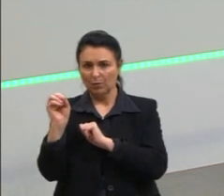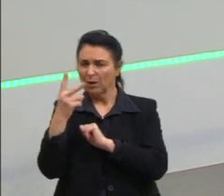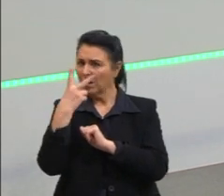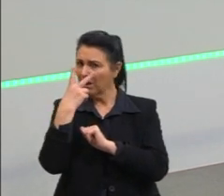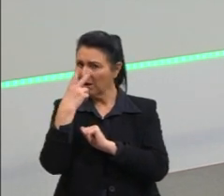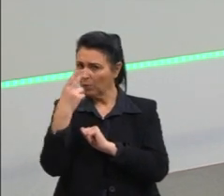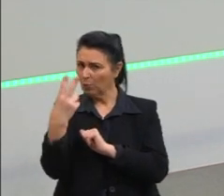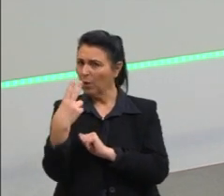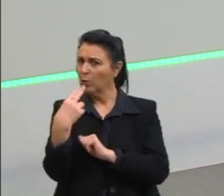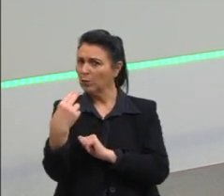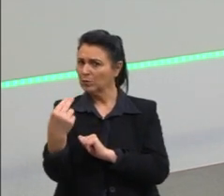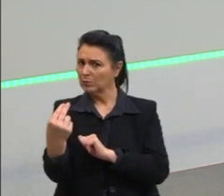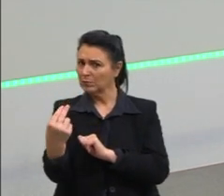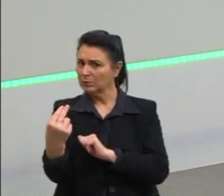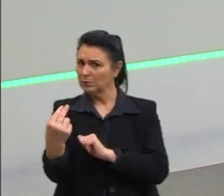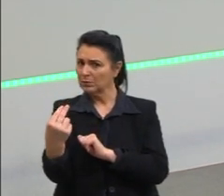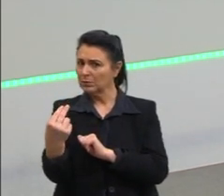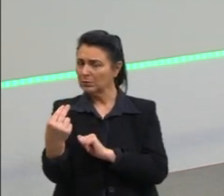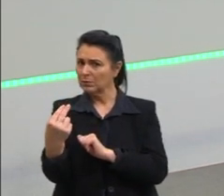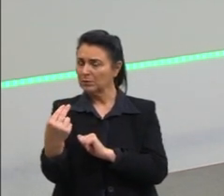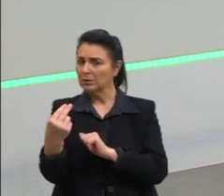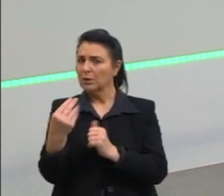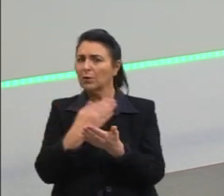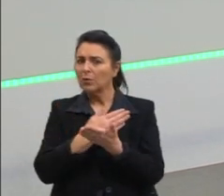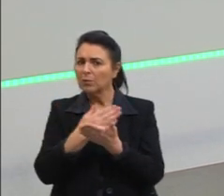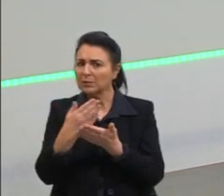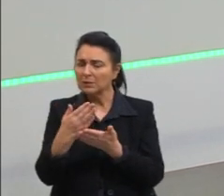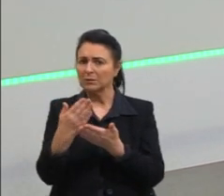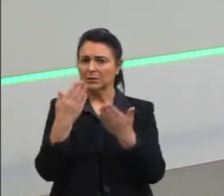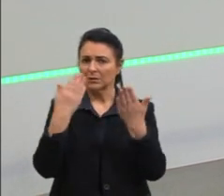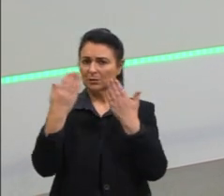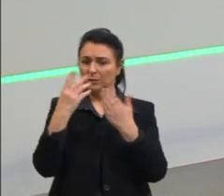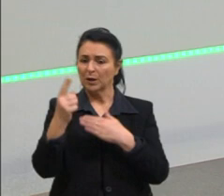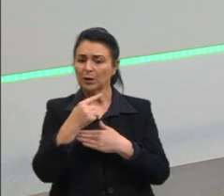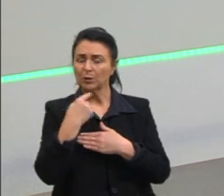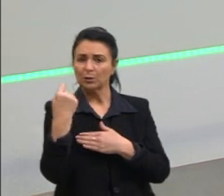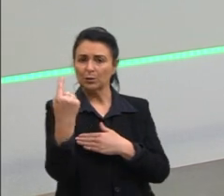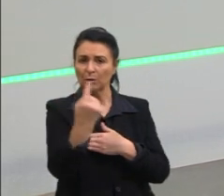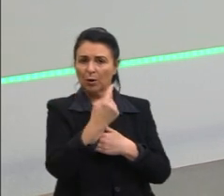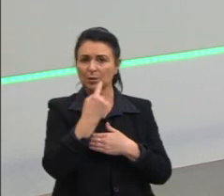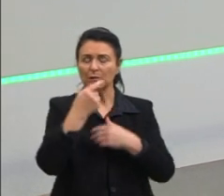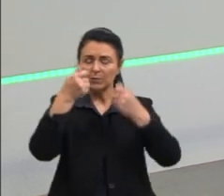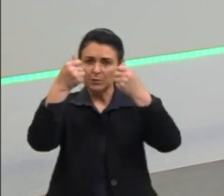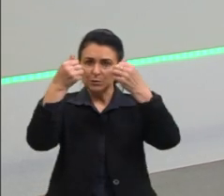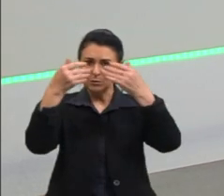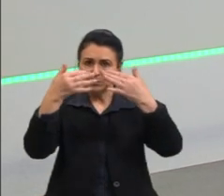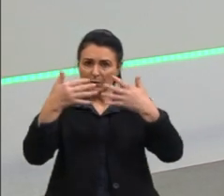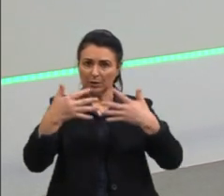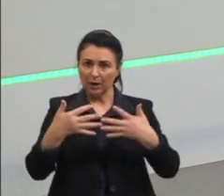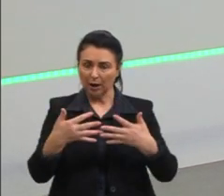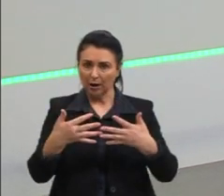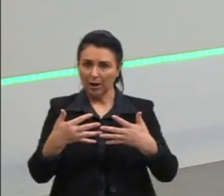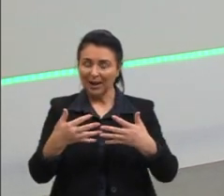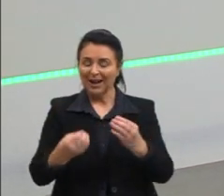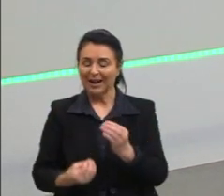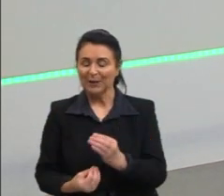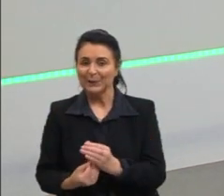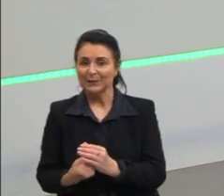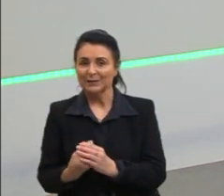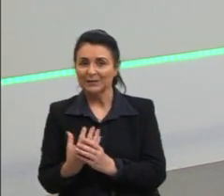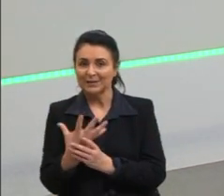E partindo então dessa dúvida, nós vamos falar um pouquinho sobre a origem